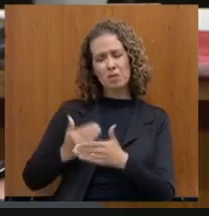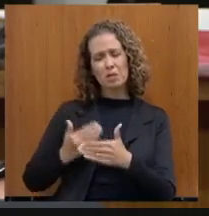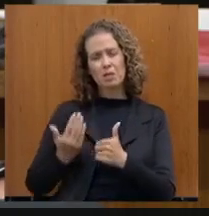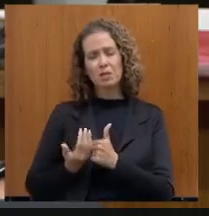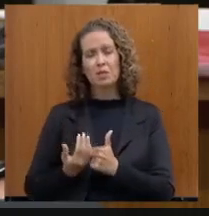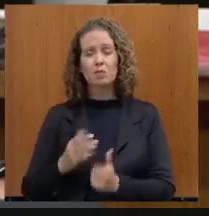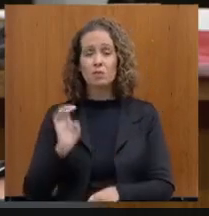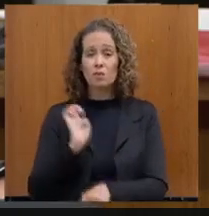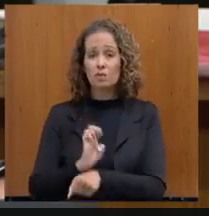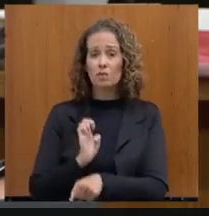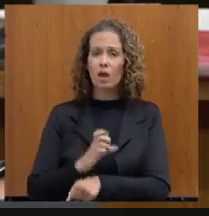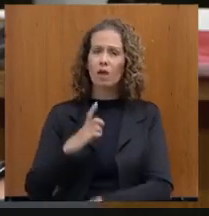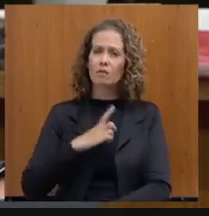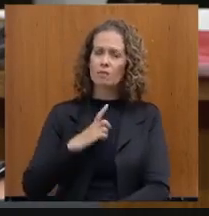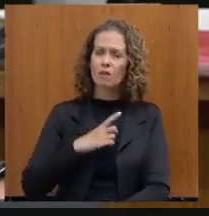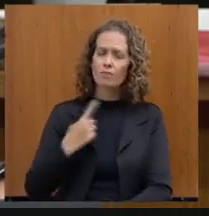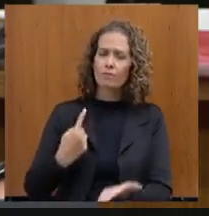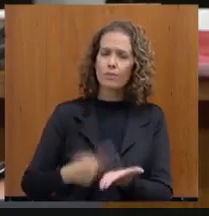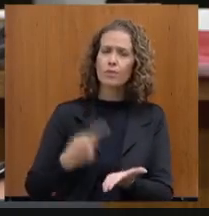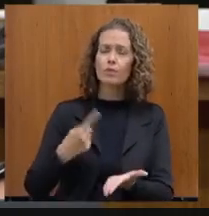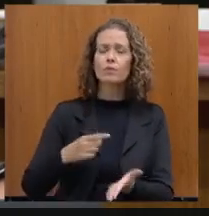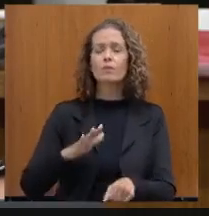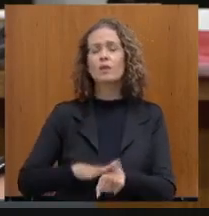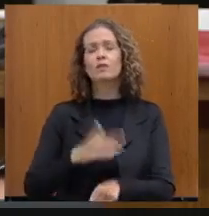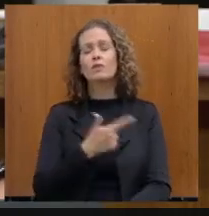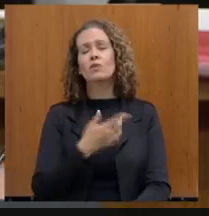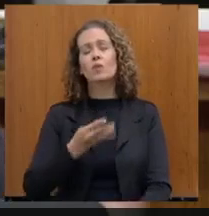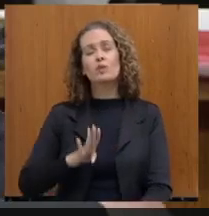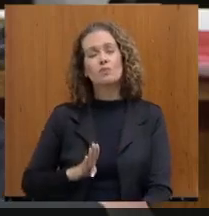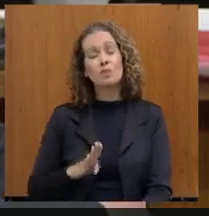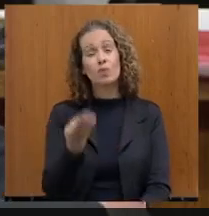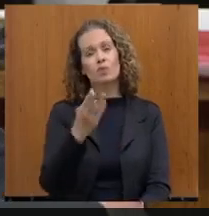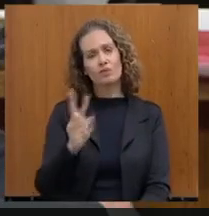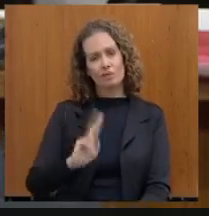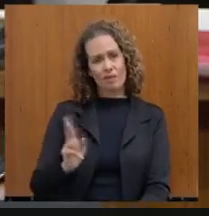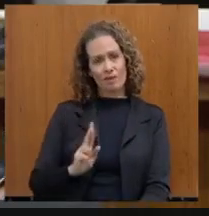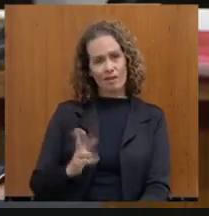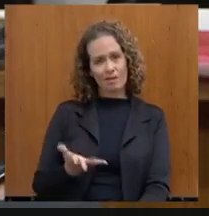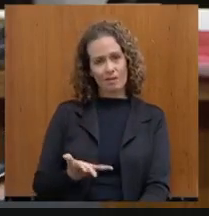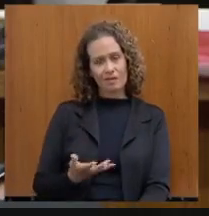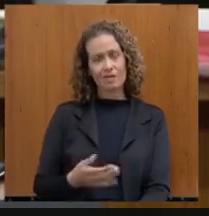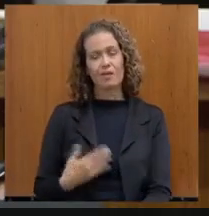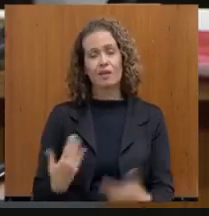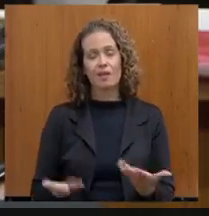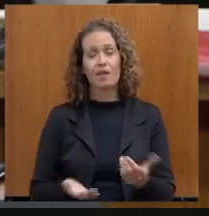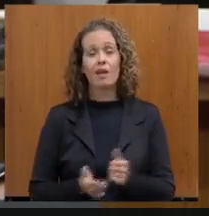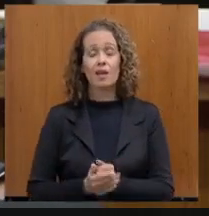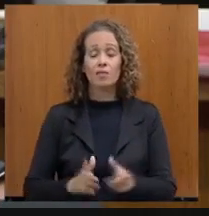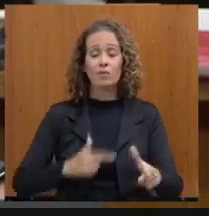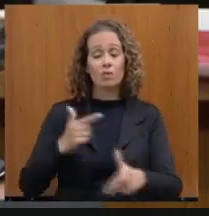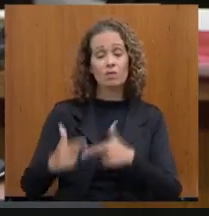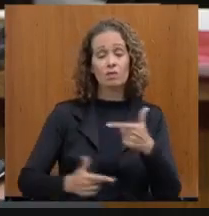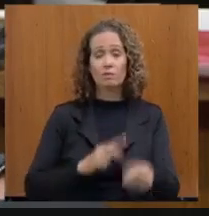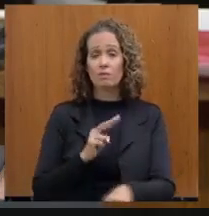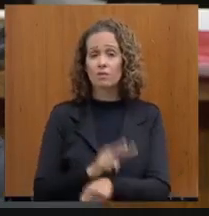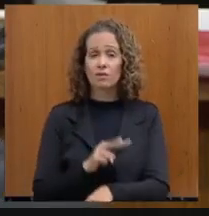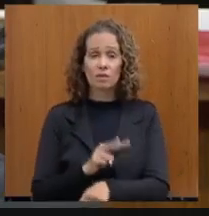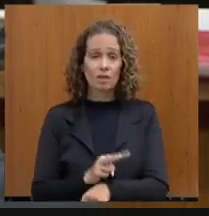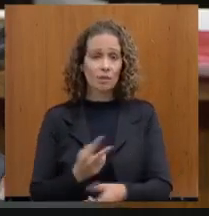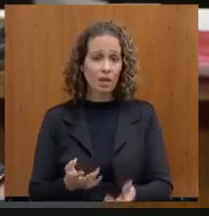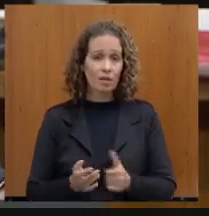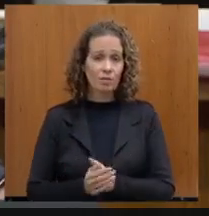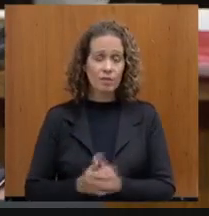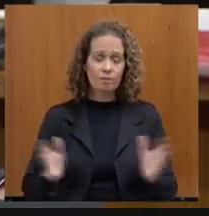de atração de investimento, mais de 124 bilhões de reais, gerando, e aí entra na questão da geração do emprego. Esses